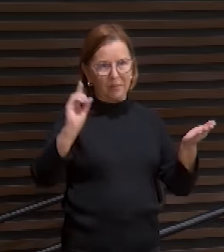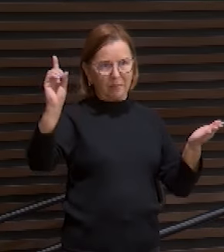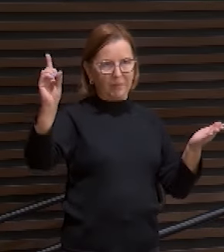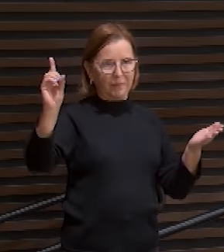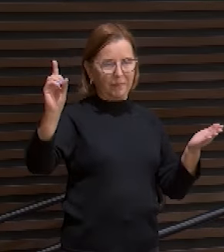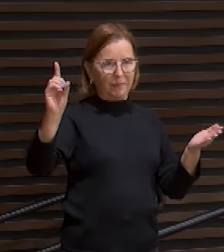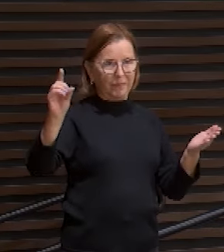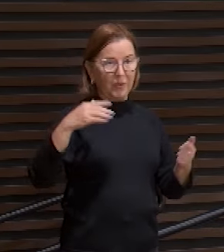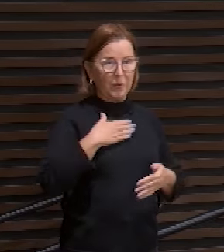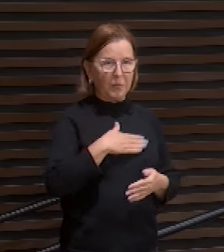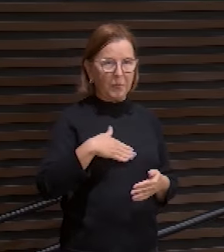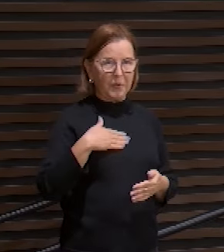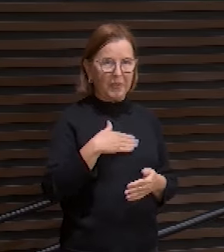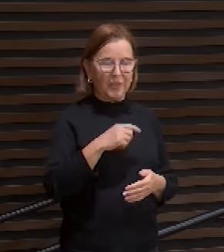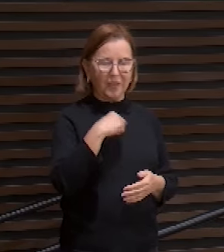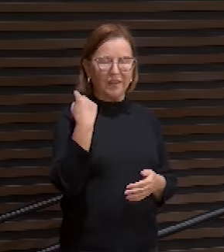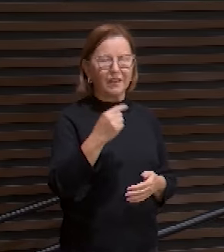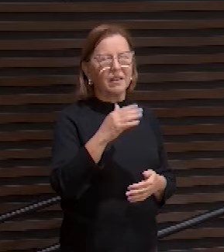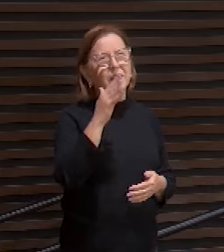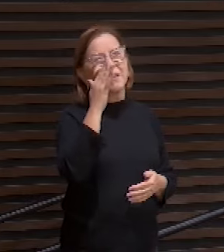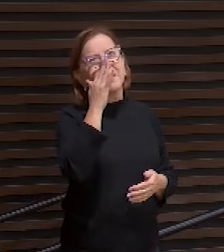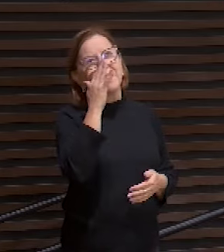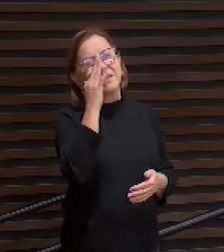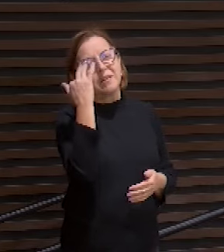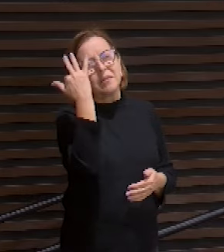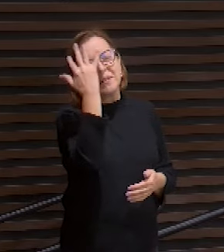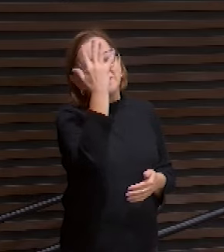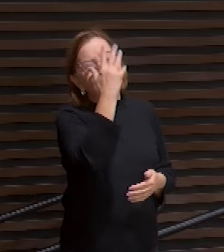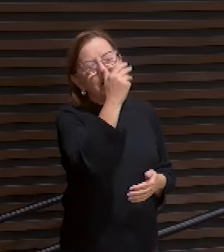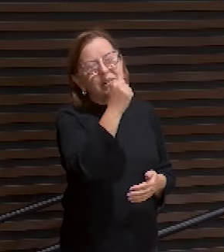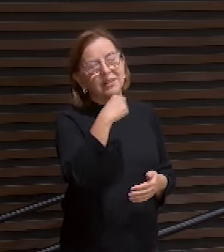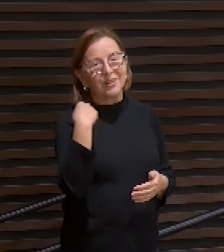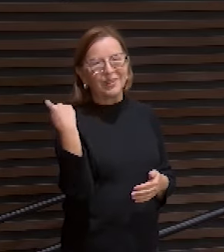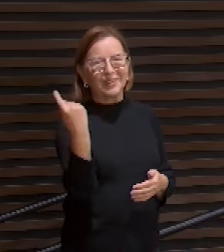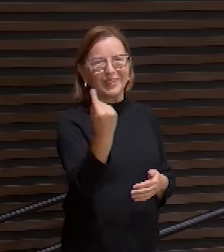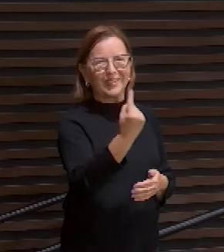como igreja, contemplássemos a beleza do nosso Salvador.